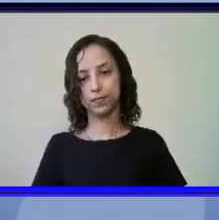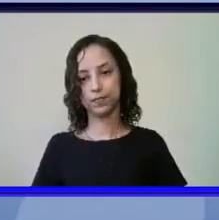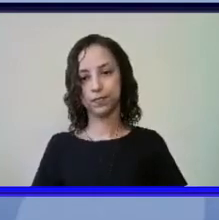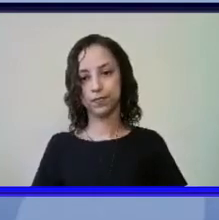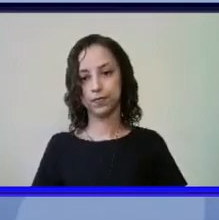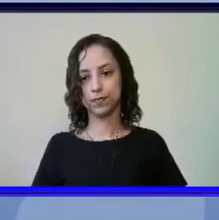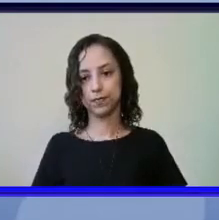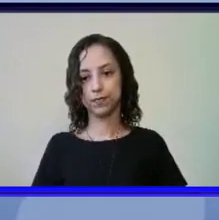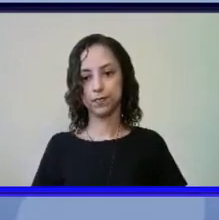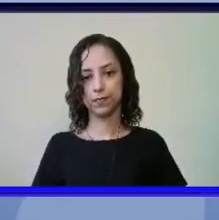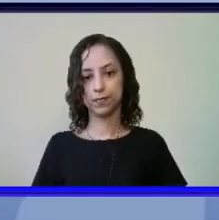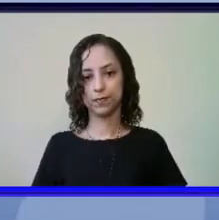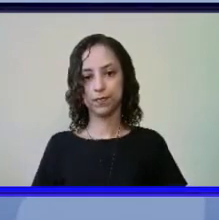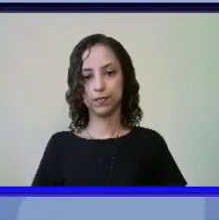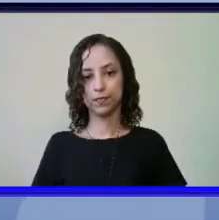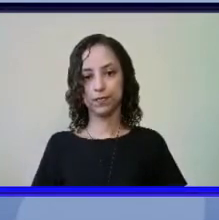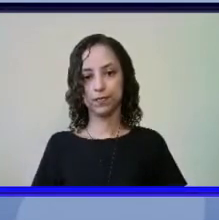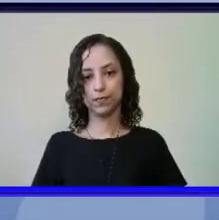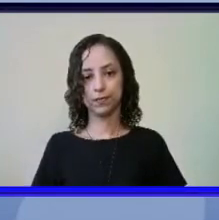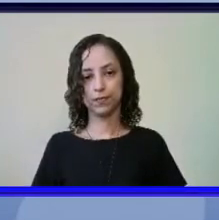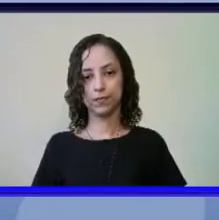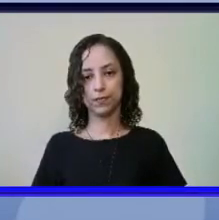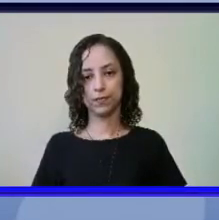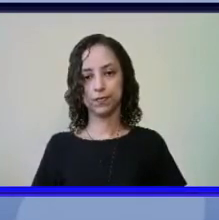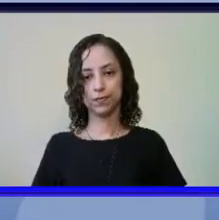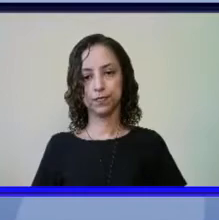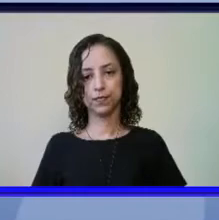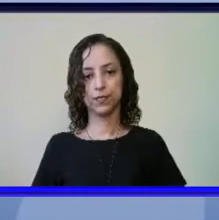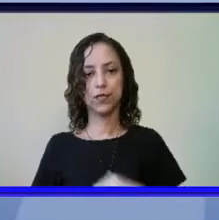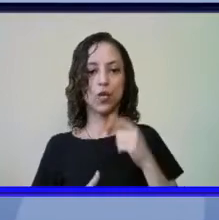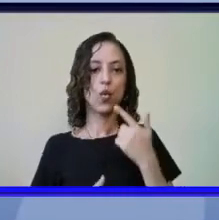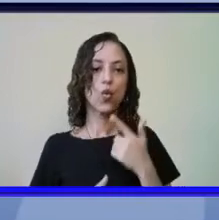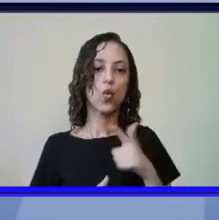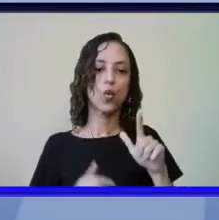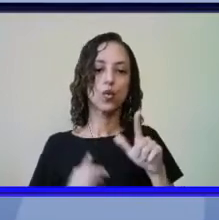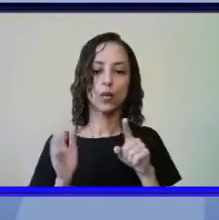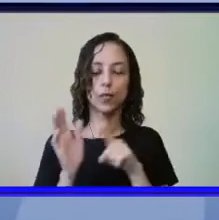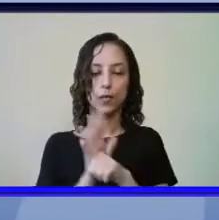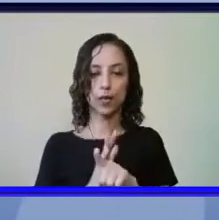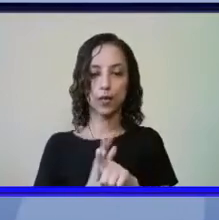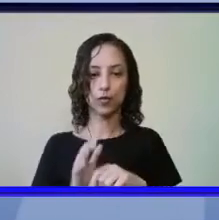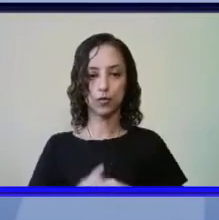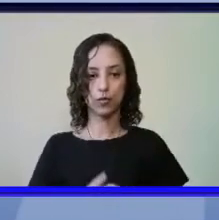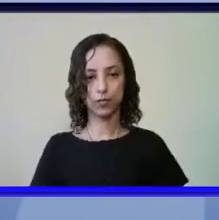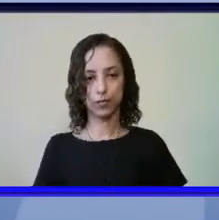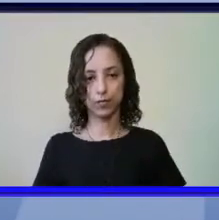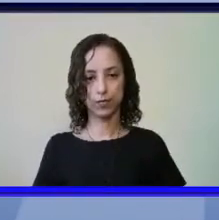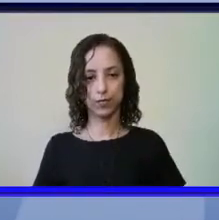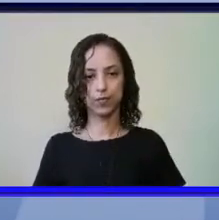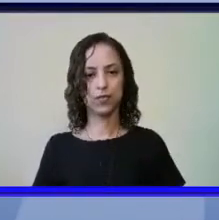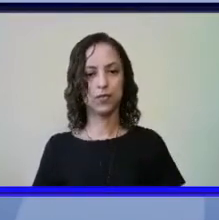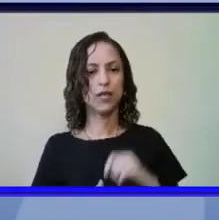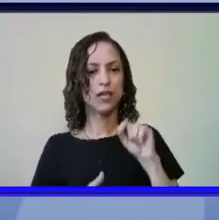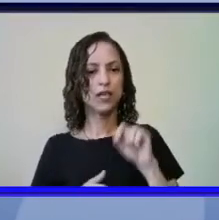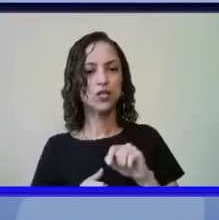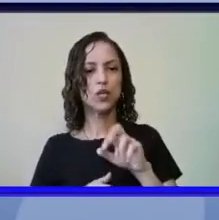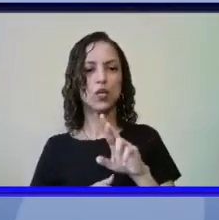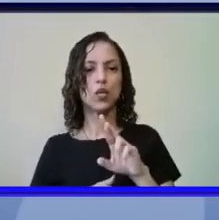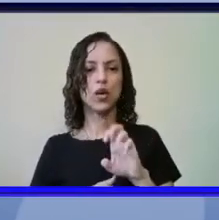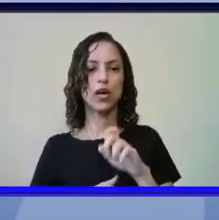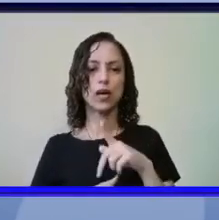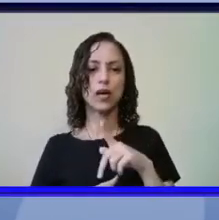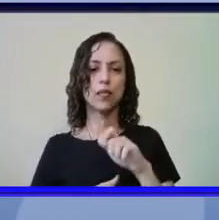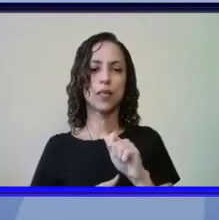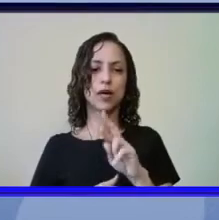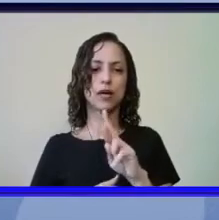ok a próxima pergunta é a repatriação é trazer o olótipo alótipo e afins para o